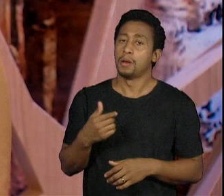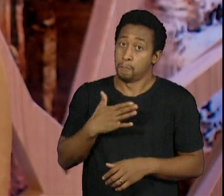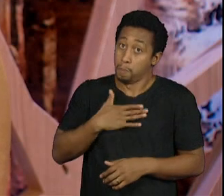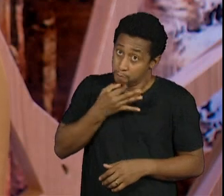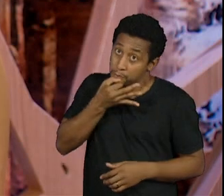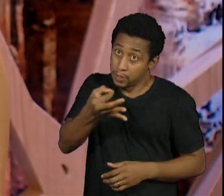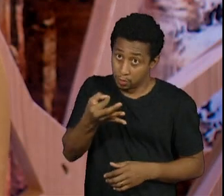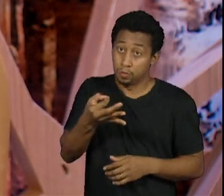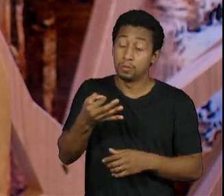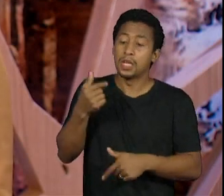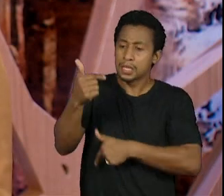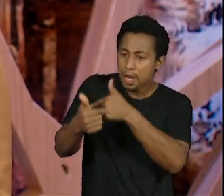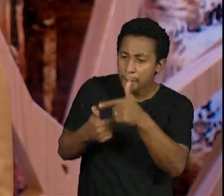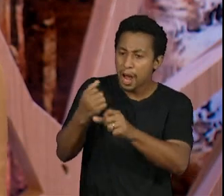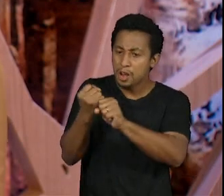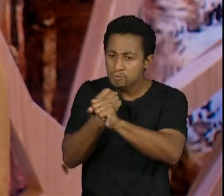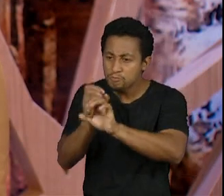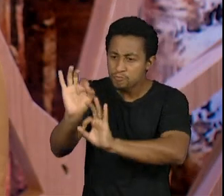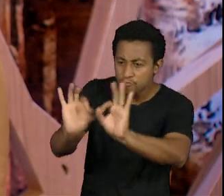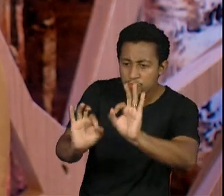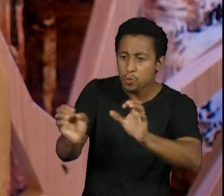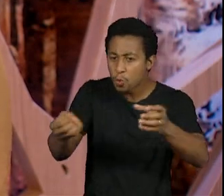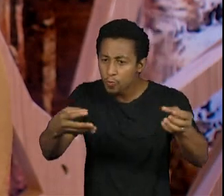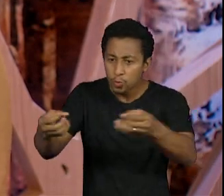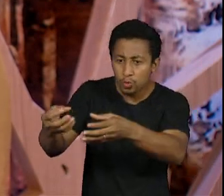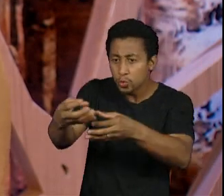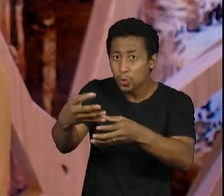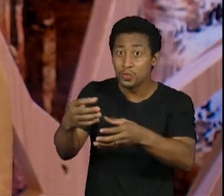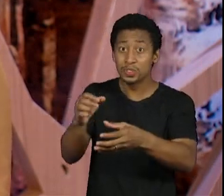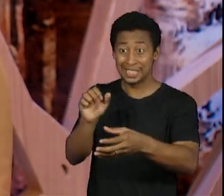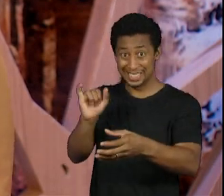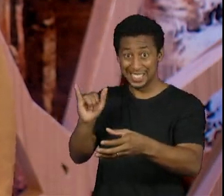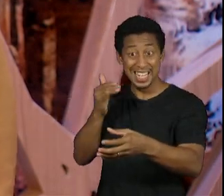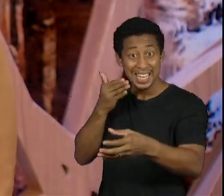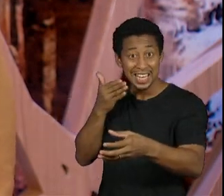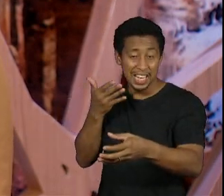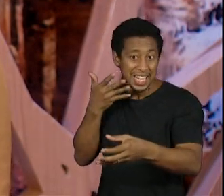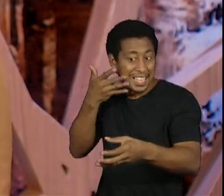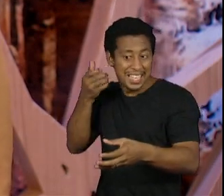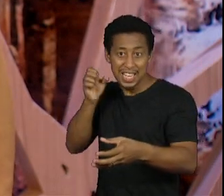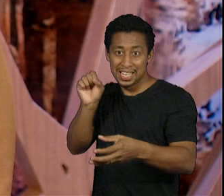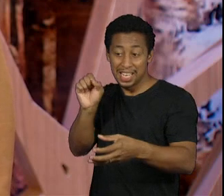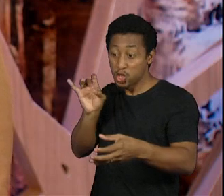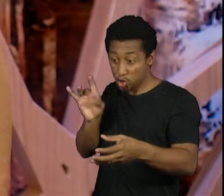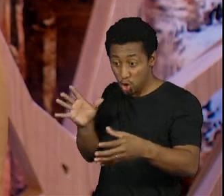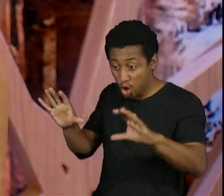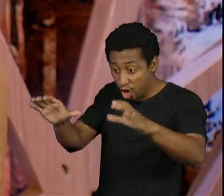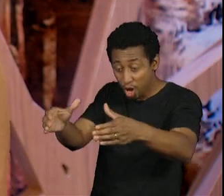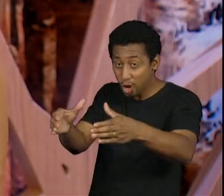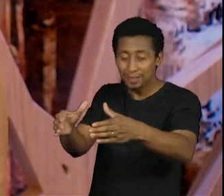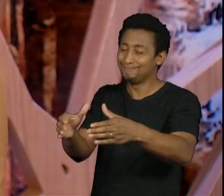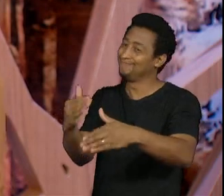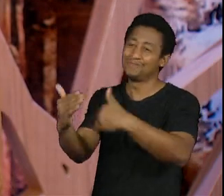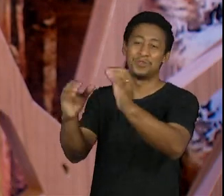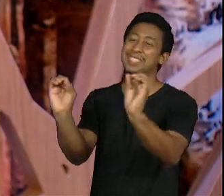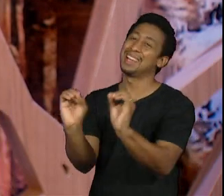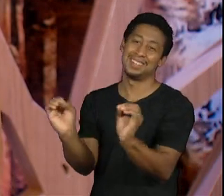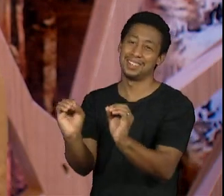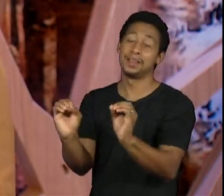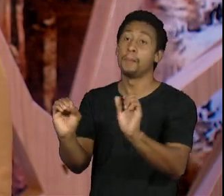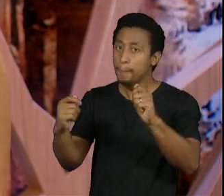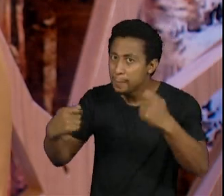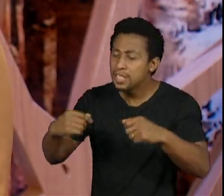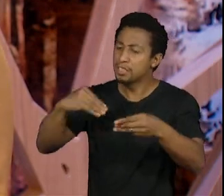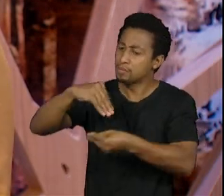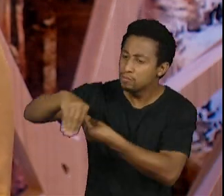junto eu acredito sempre nisso eu sou criadora de um banco de imagens de mulheres negras que é feito por mulheres negras de ponto a ponto